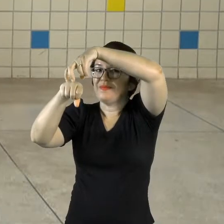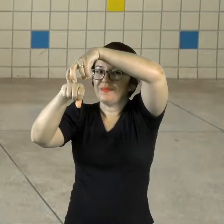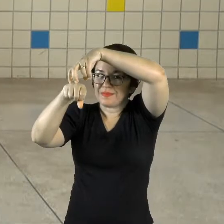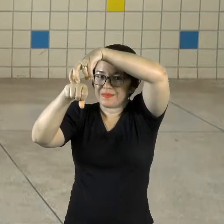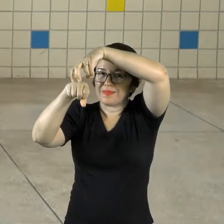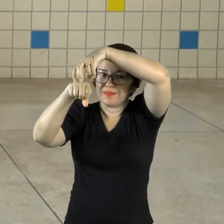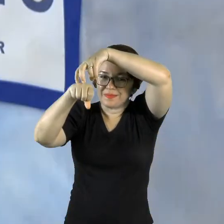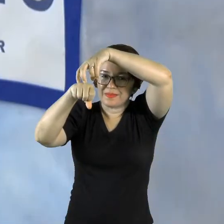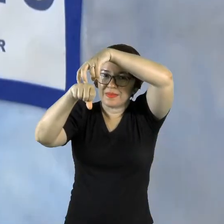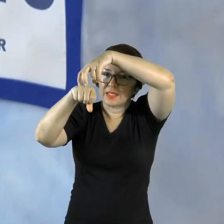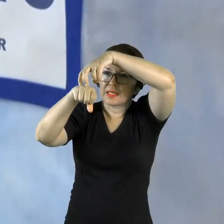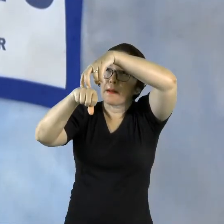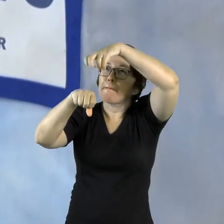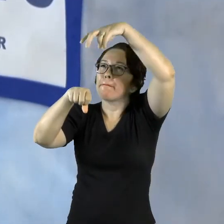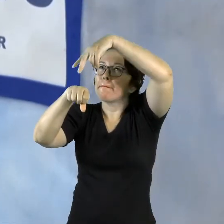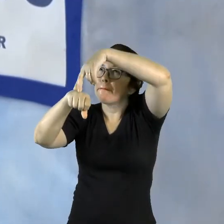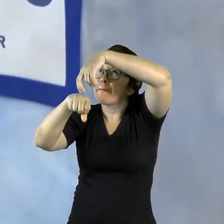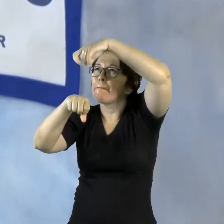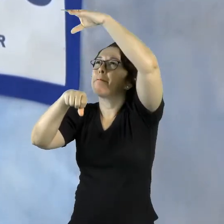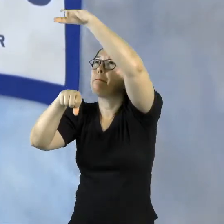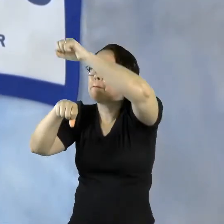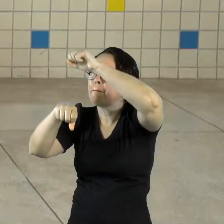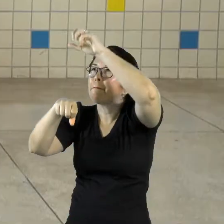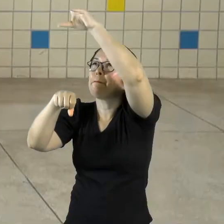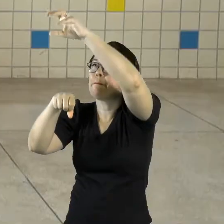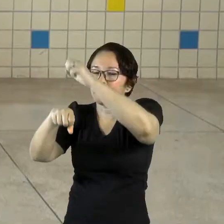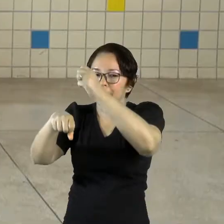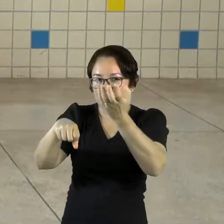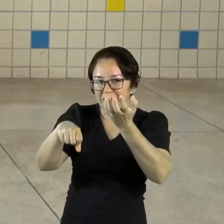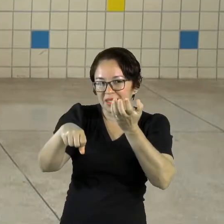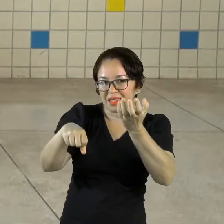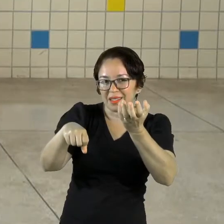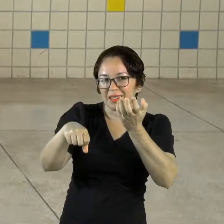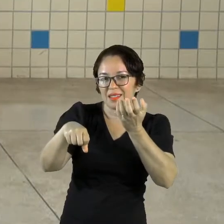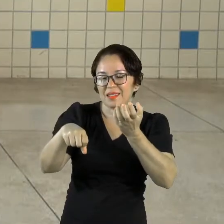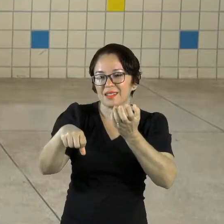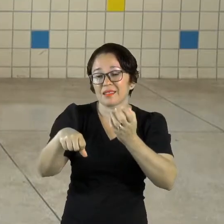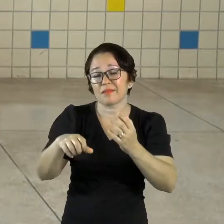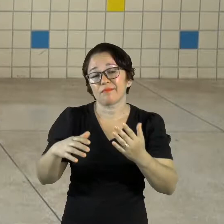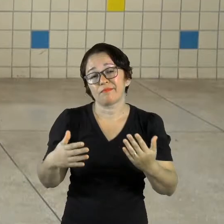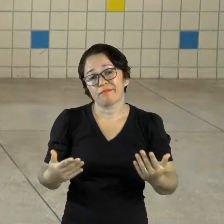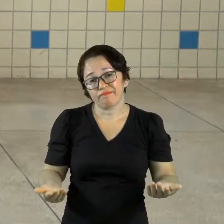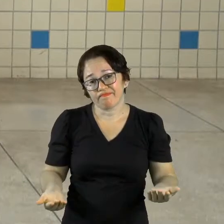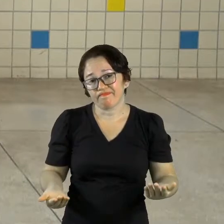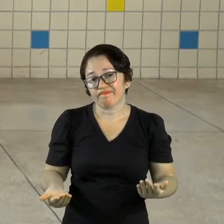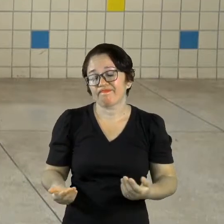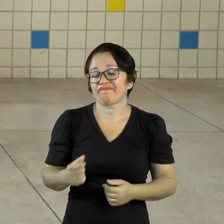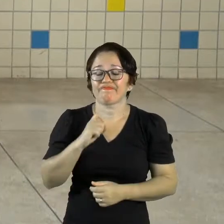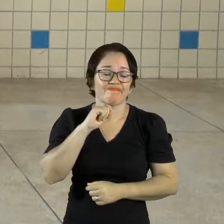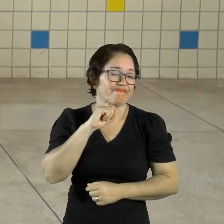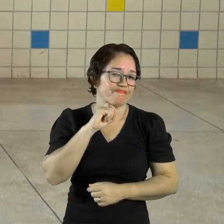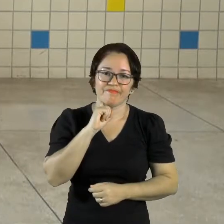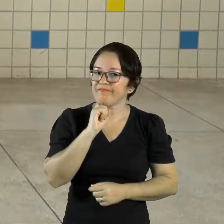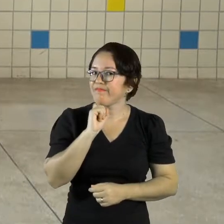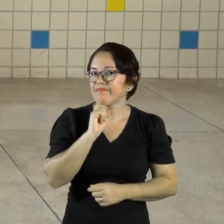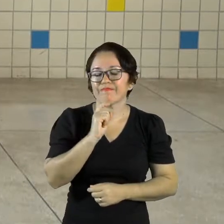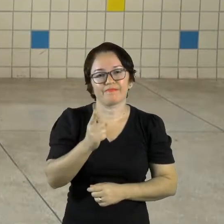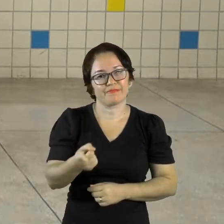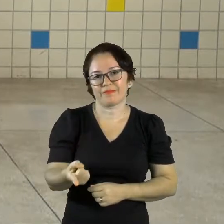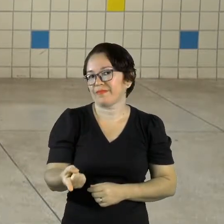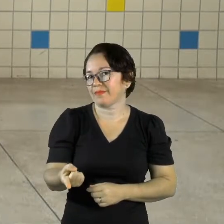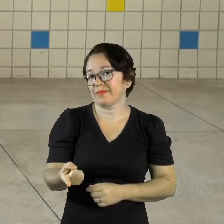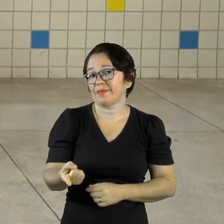Para tentar pegar o bolo, para estava bem lá no alto. Mas também não conseguiu,